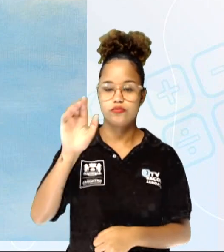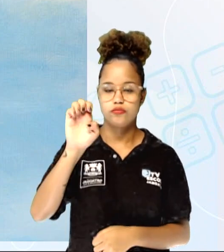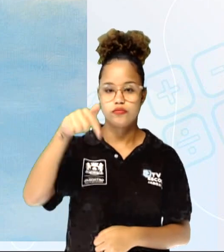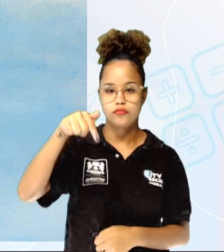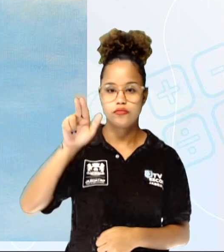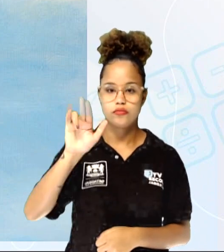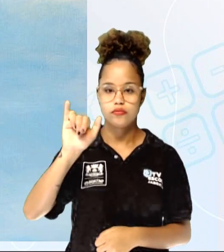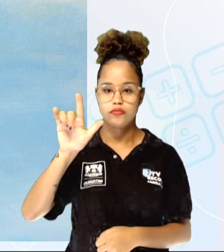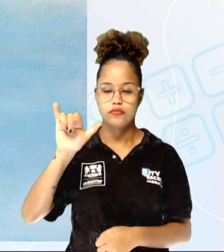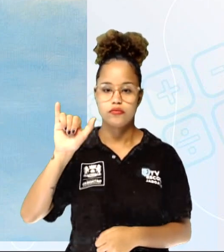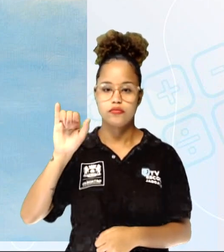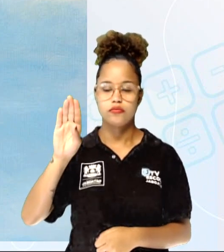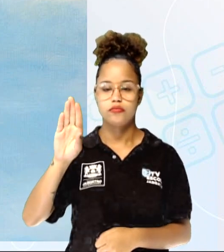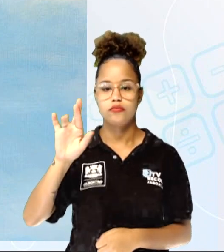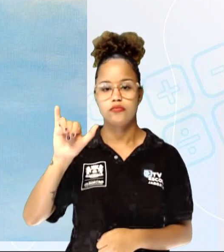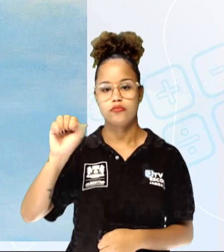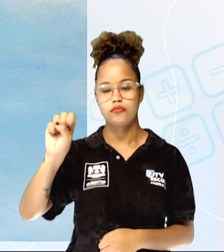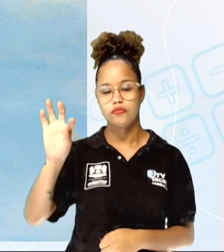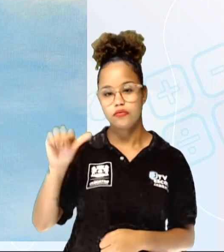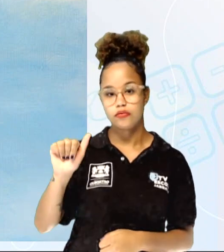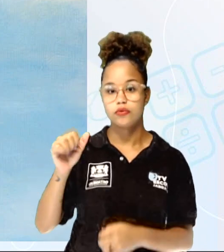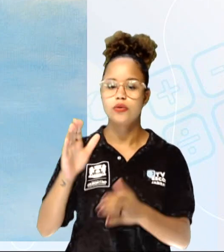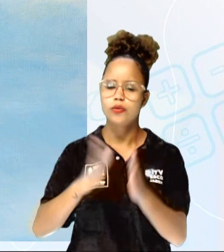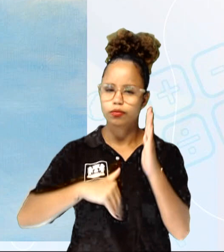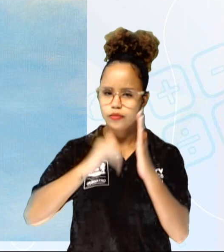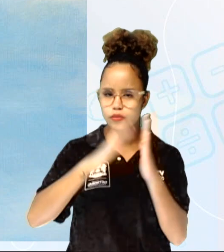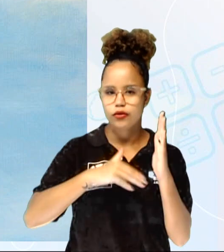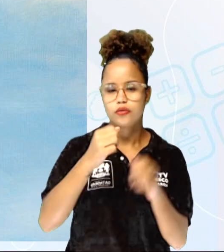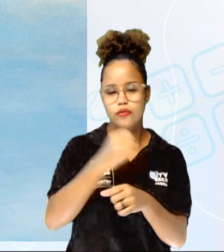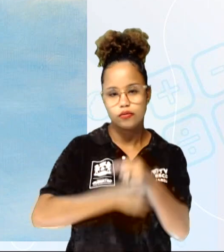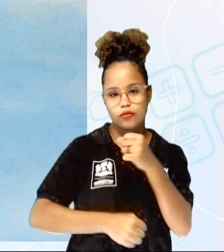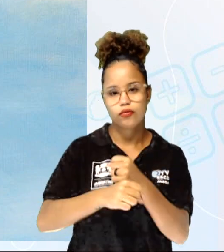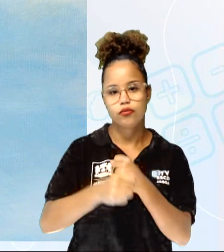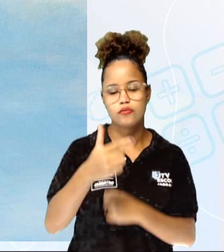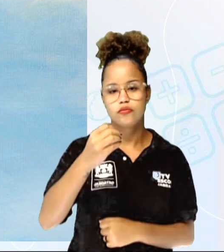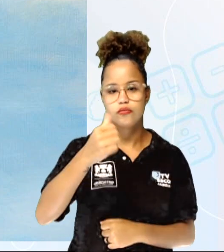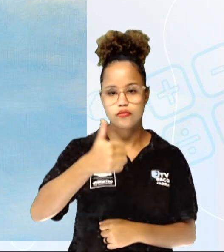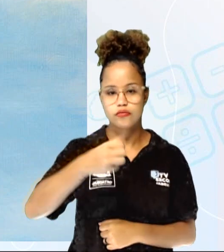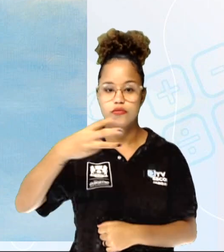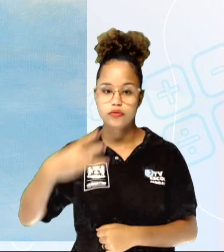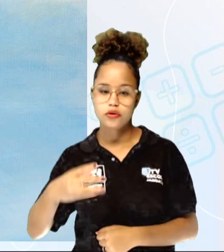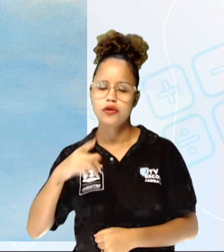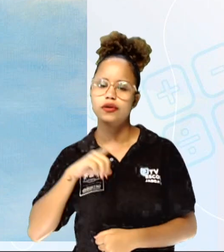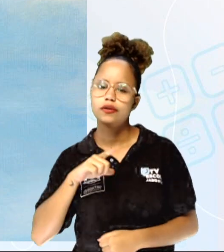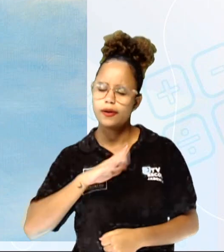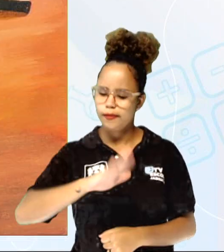E ela foi pintada em 2013. E aparece uma criança se equilibrando.